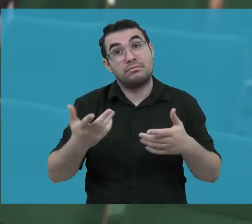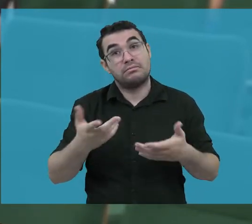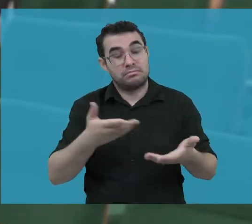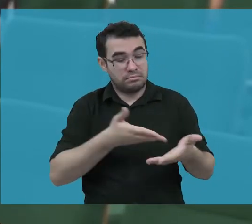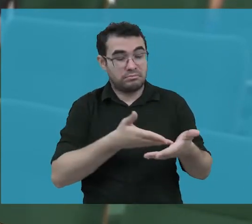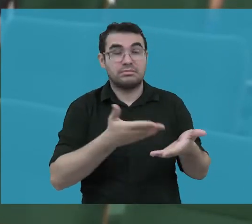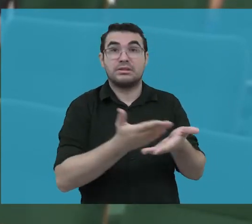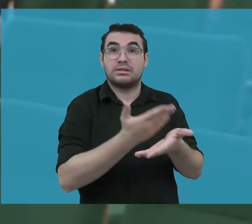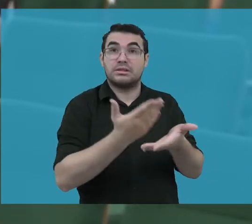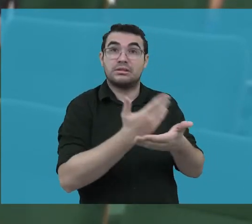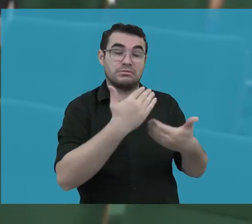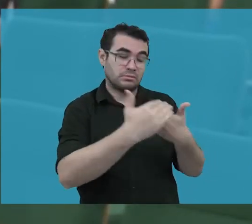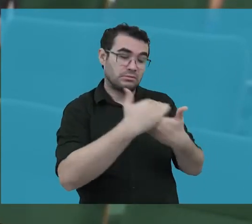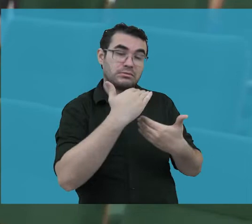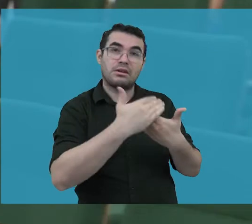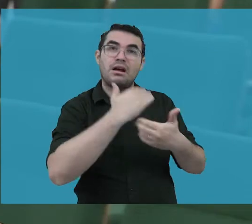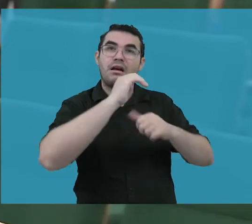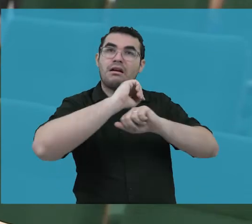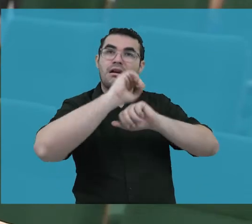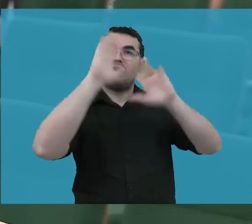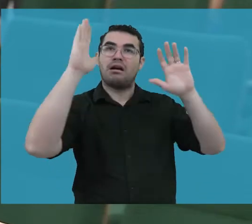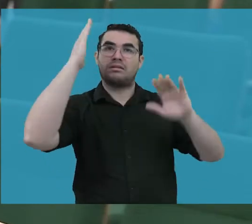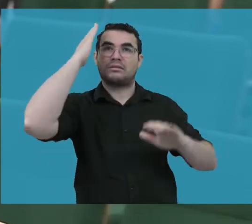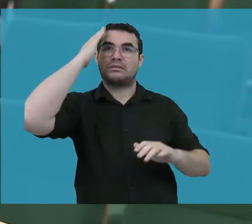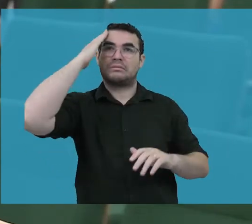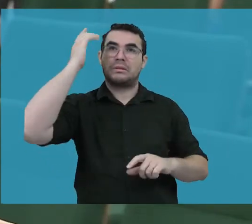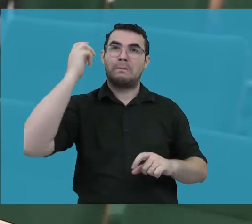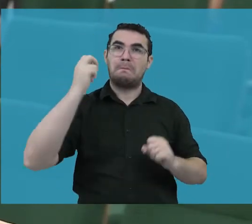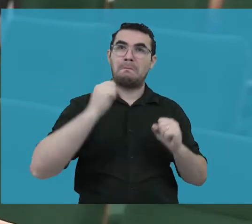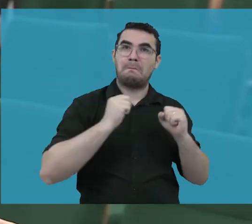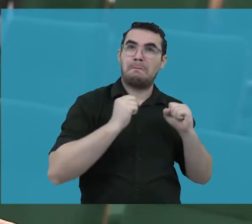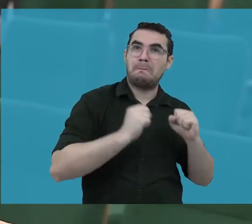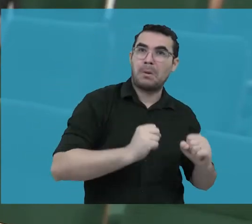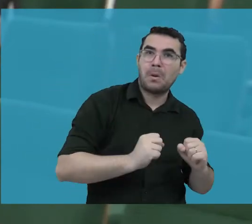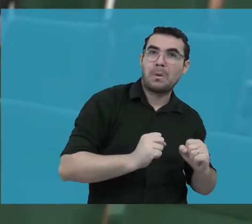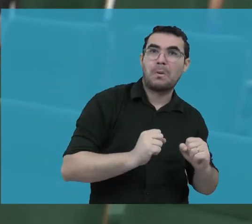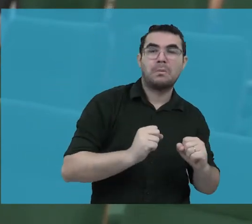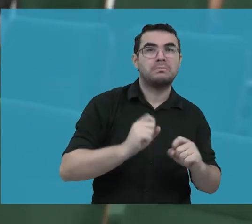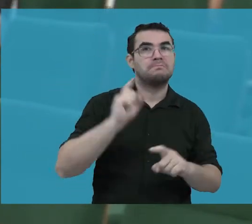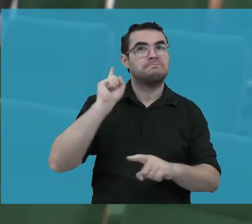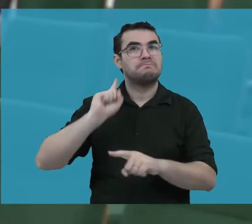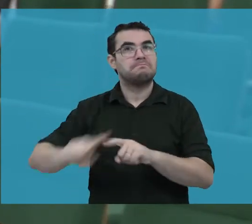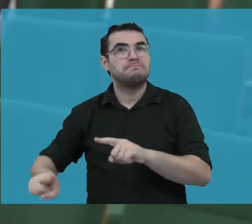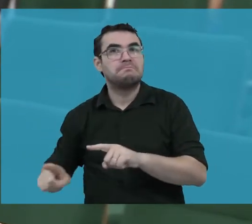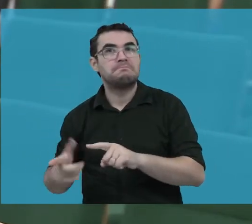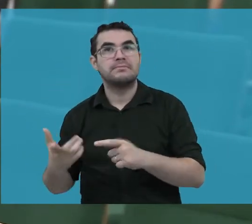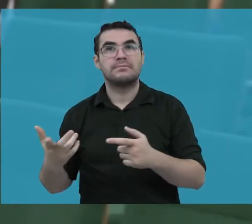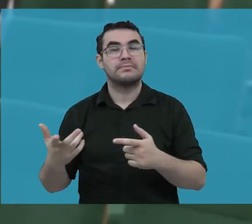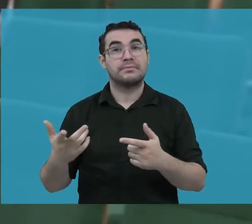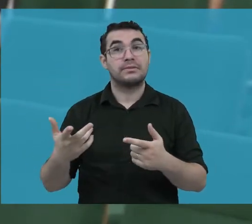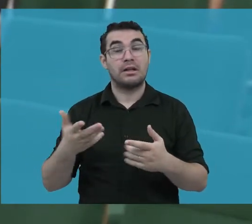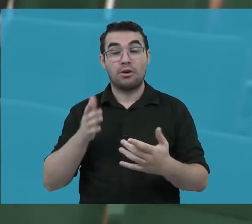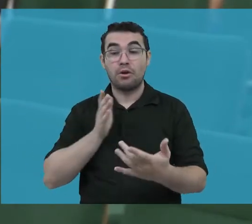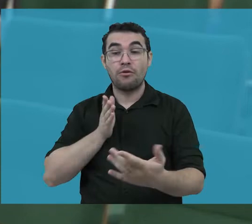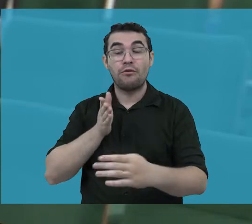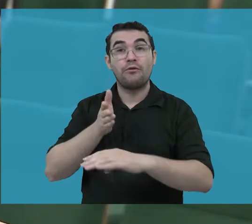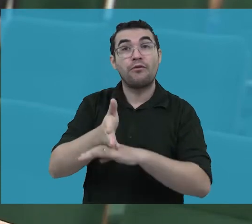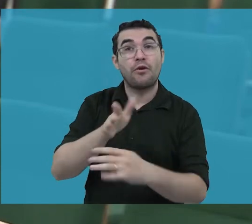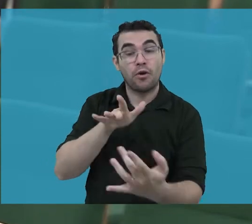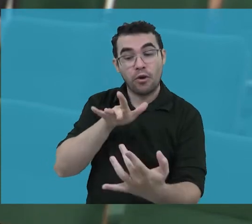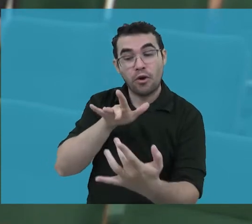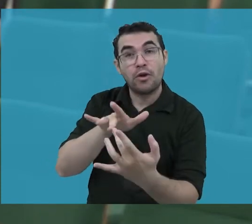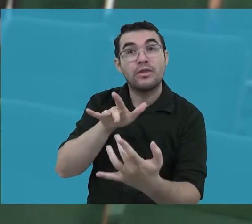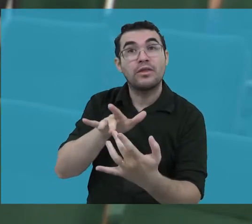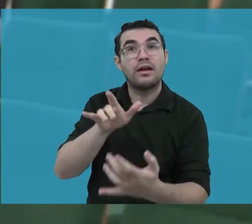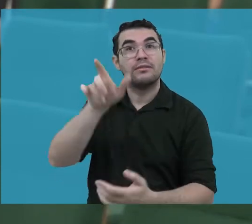Então você tem um código que já lhe diga exatamente o que é que pode, o que é que não pode. Você chegando, acabou de sair do colégio e